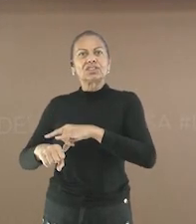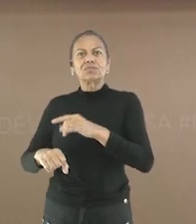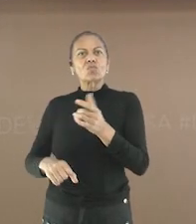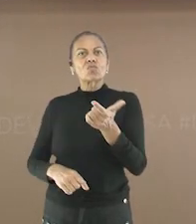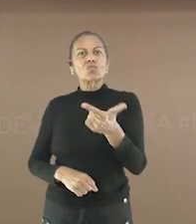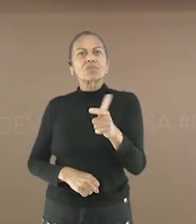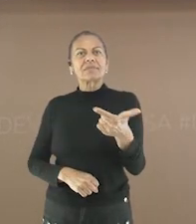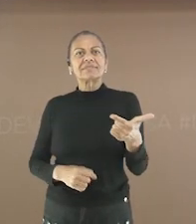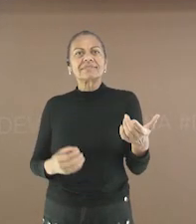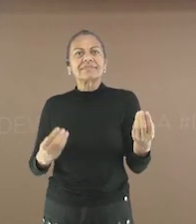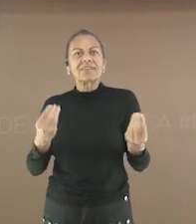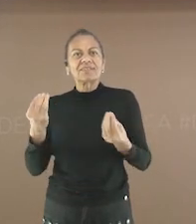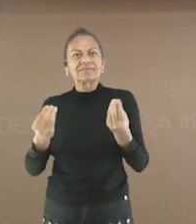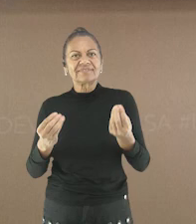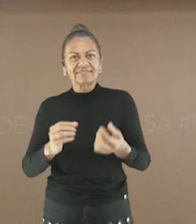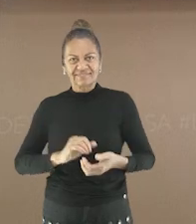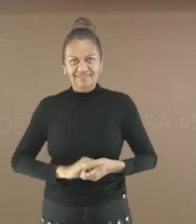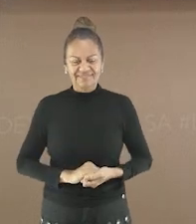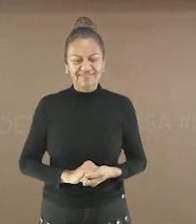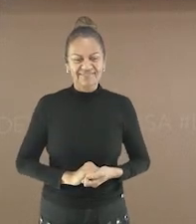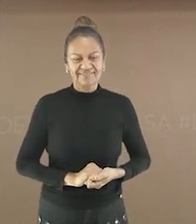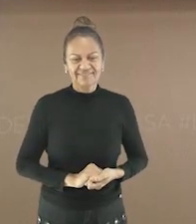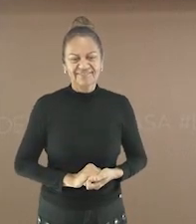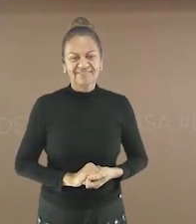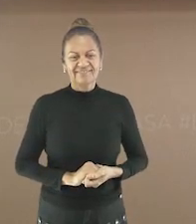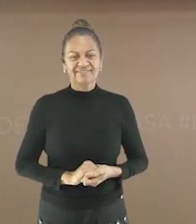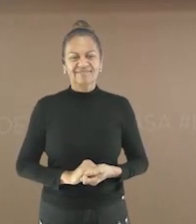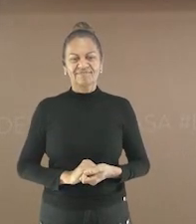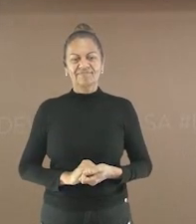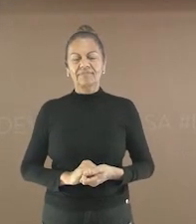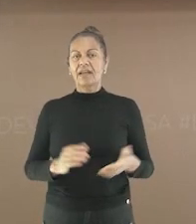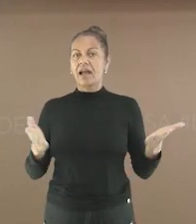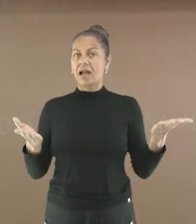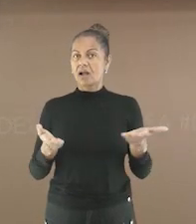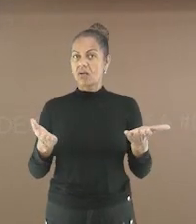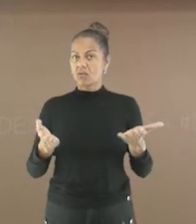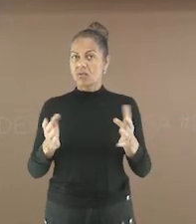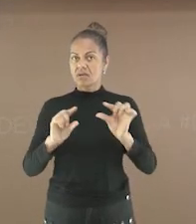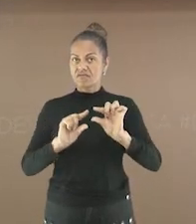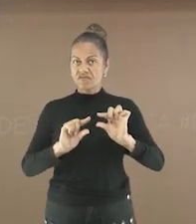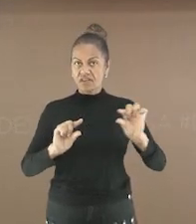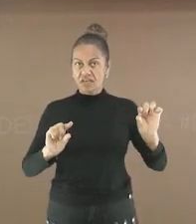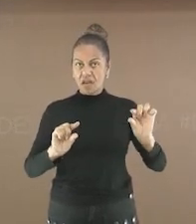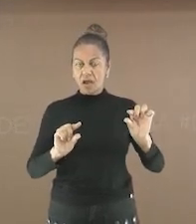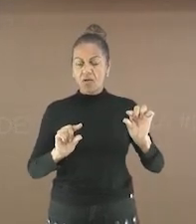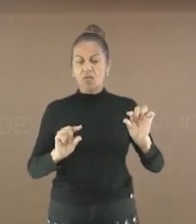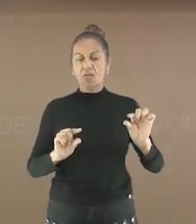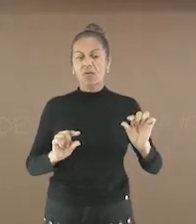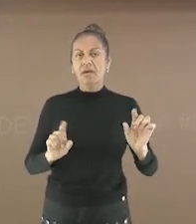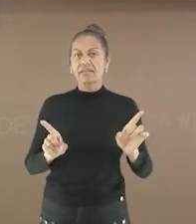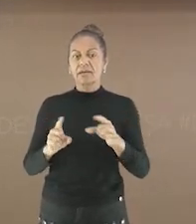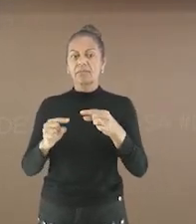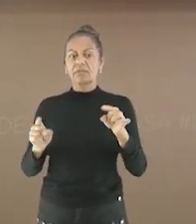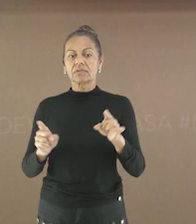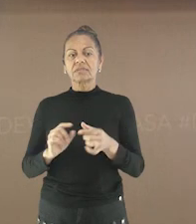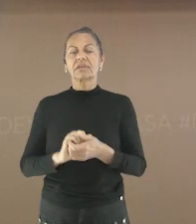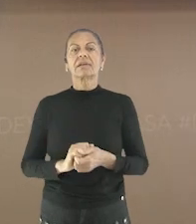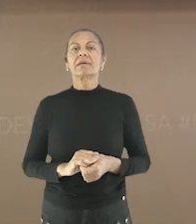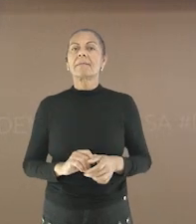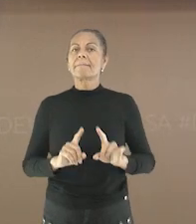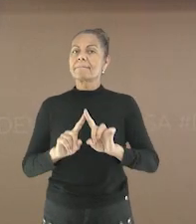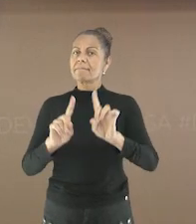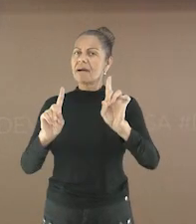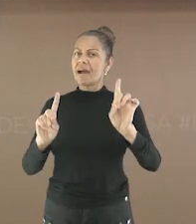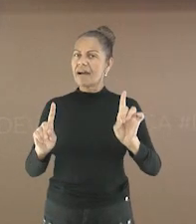Agora quero ver Quero que vocês prestem atenção Na última estrofe da canção Que é essa aqui Mas